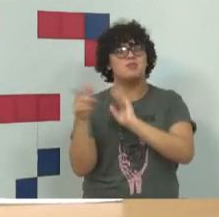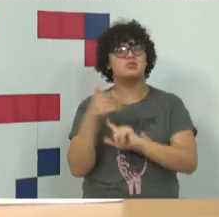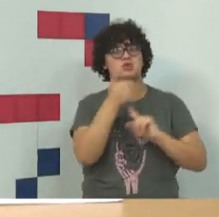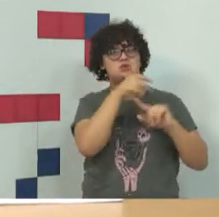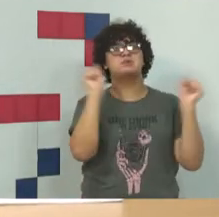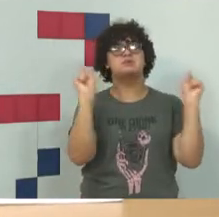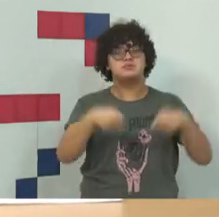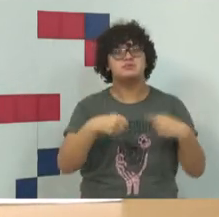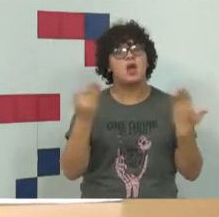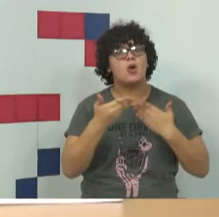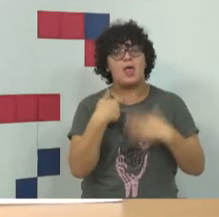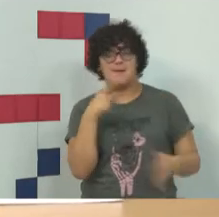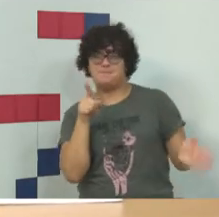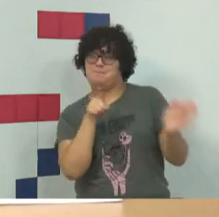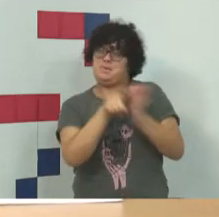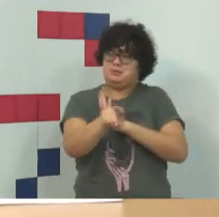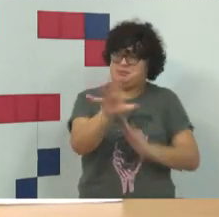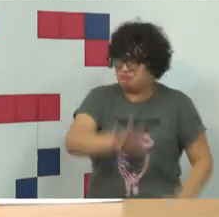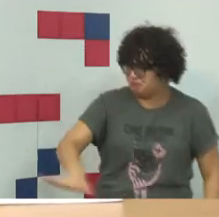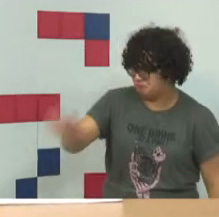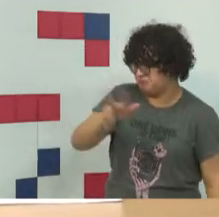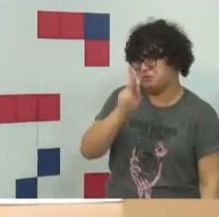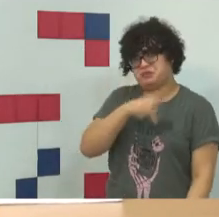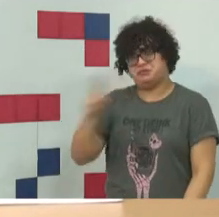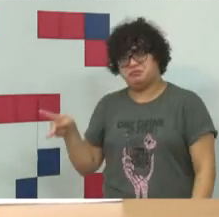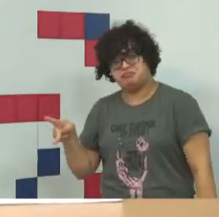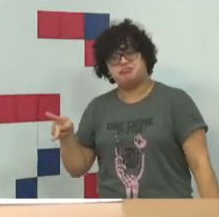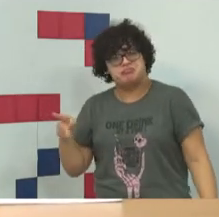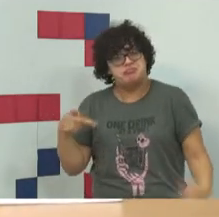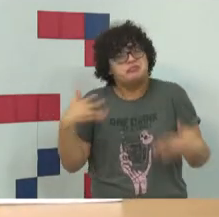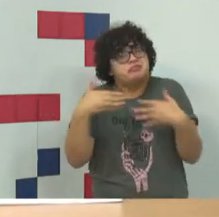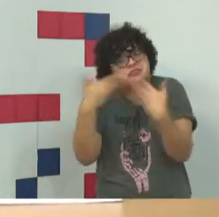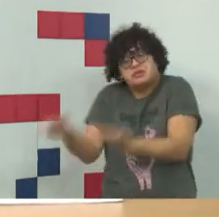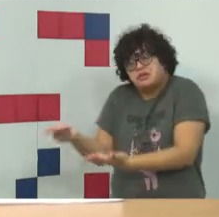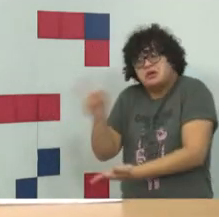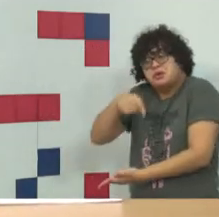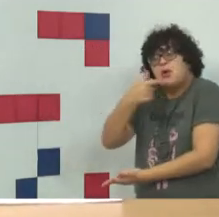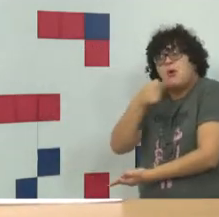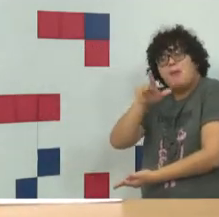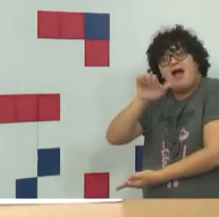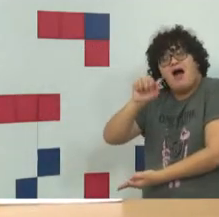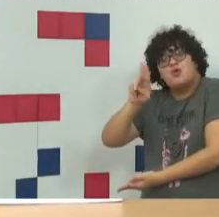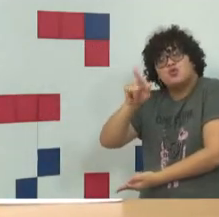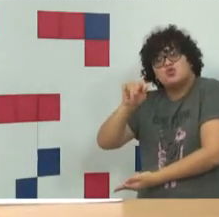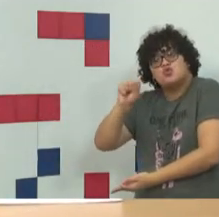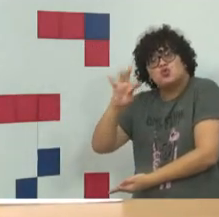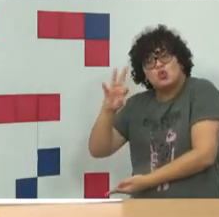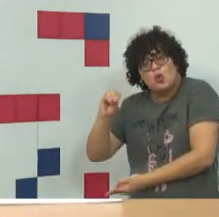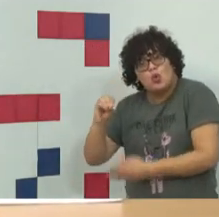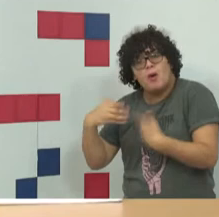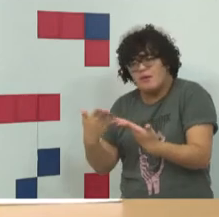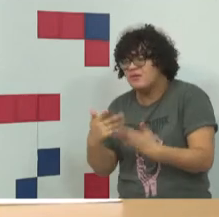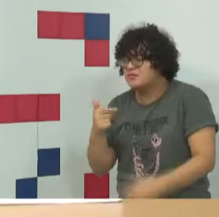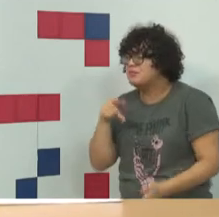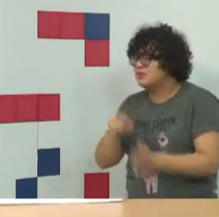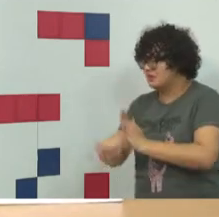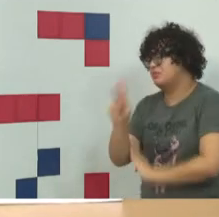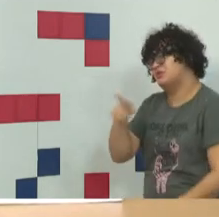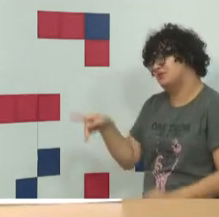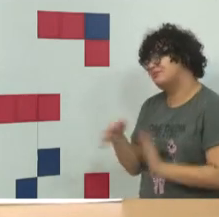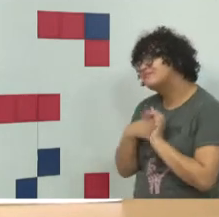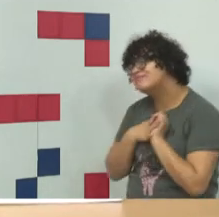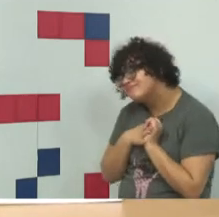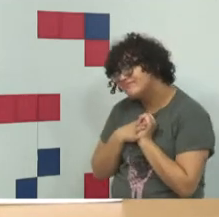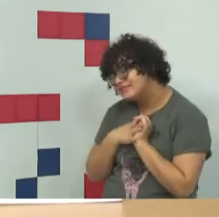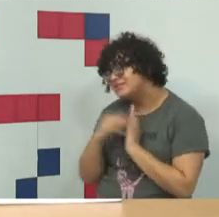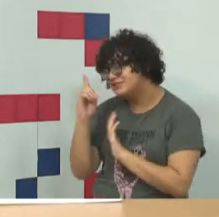e então perguntei para os professores e por isso o professor Rossini é tão importante para mim, perguntava para os professores, professor, direito